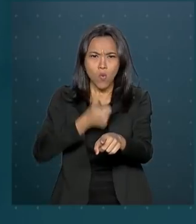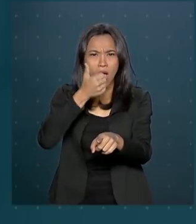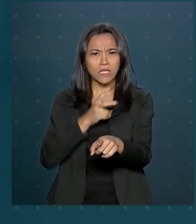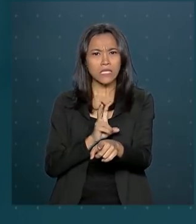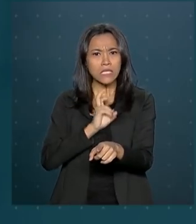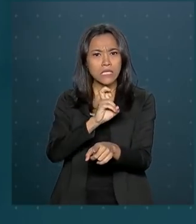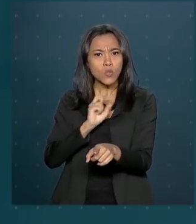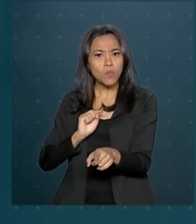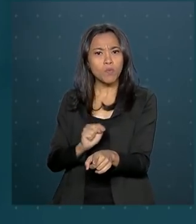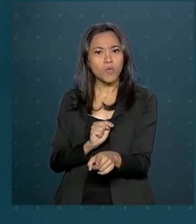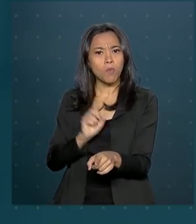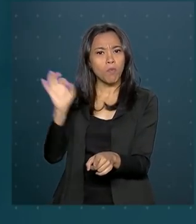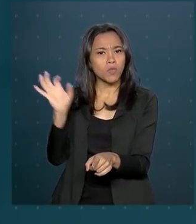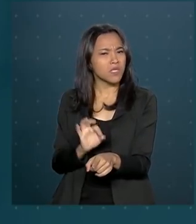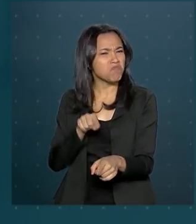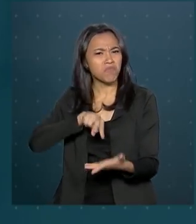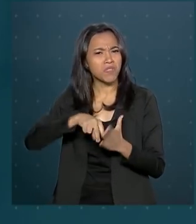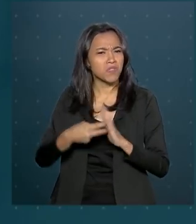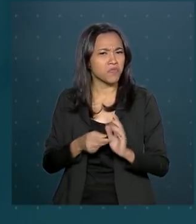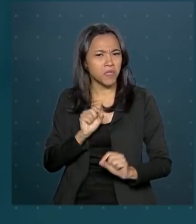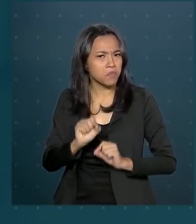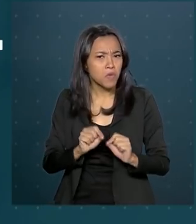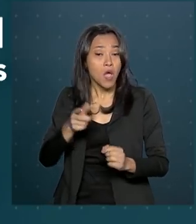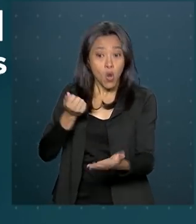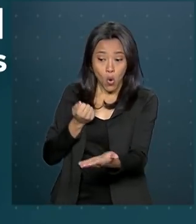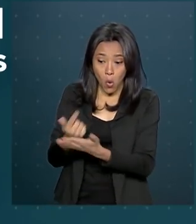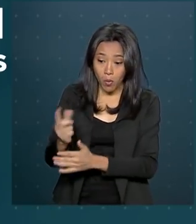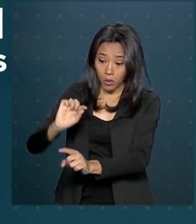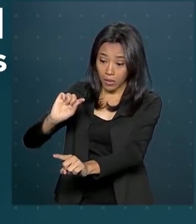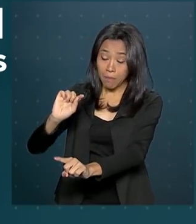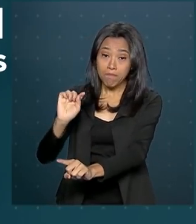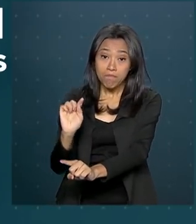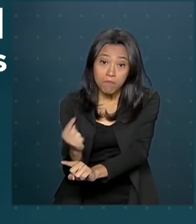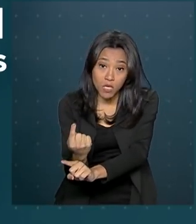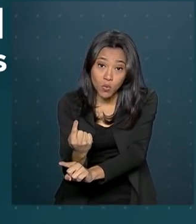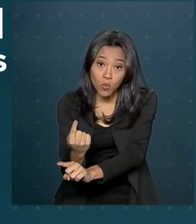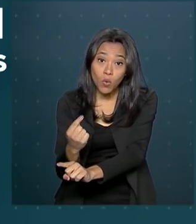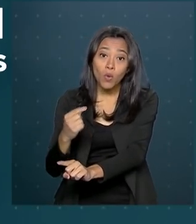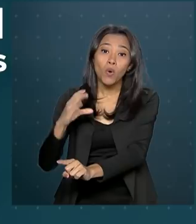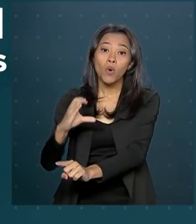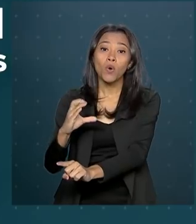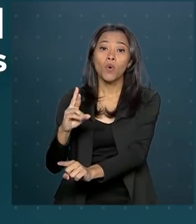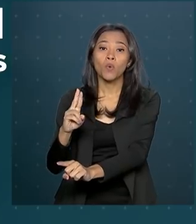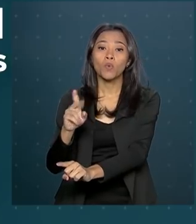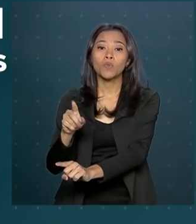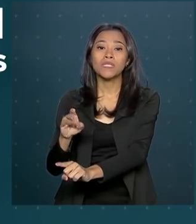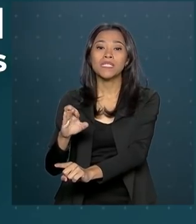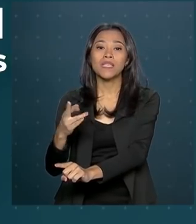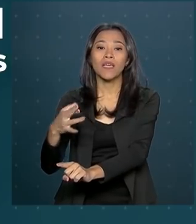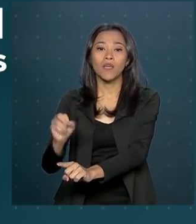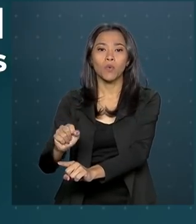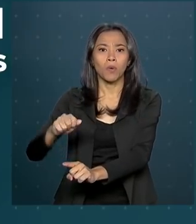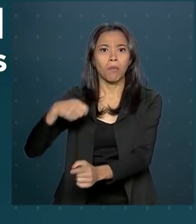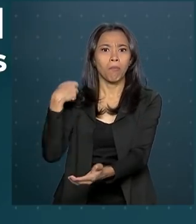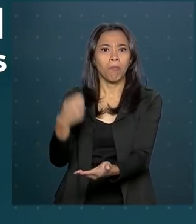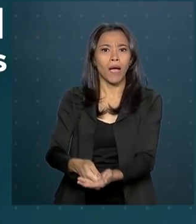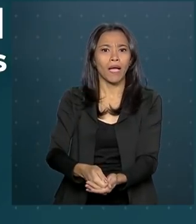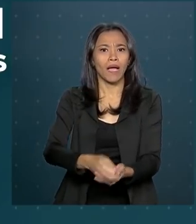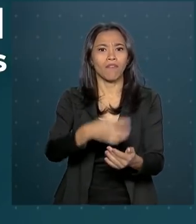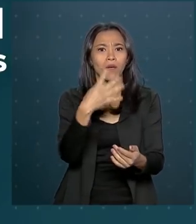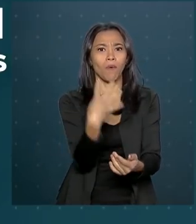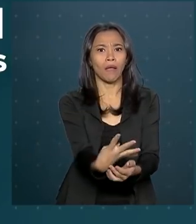mil por cento. Ou seja, quem comprou um produto por mil cruzeiros, a moeda da época, teve de pagar 49